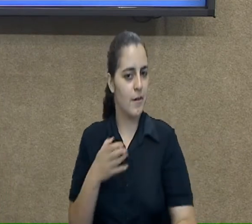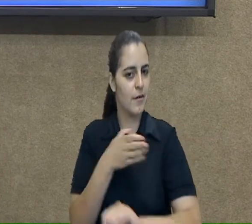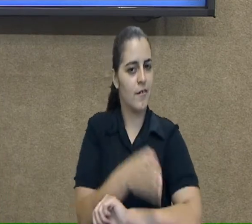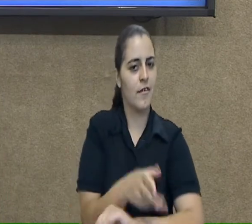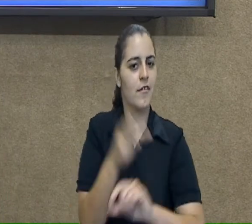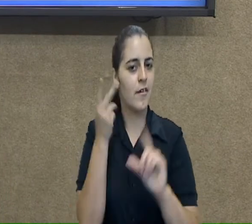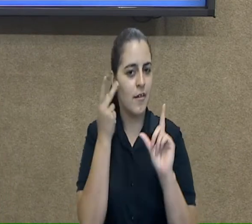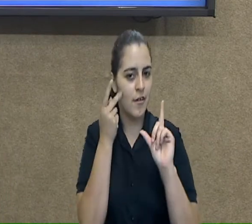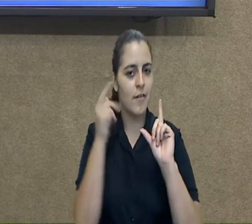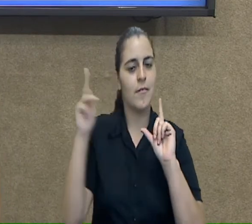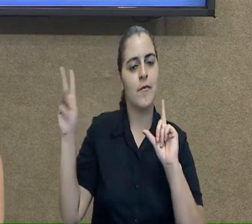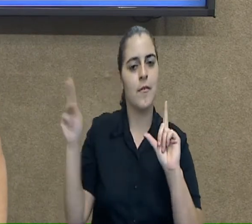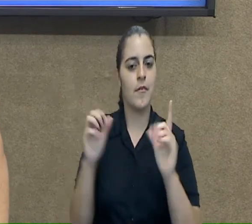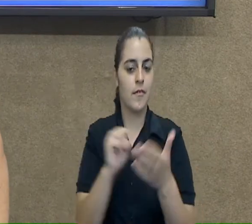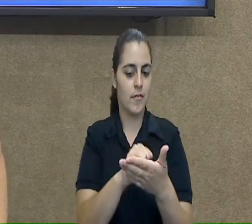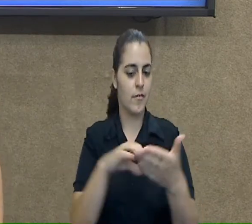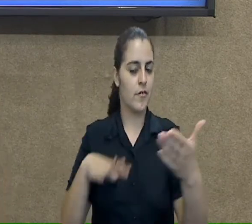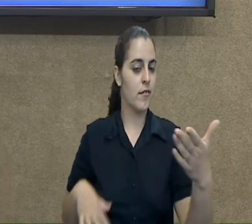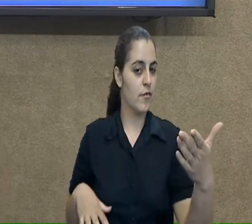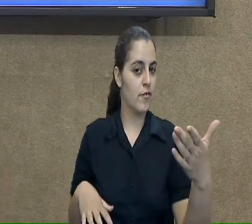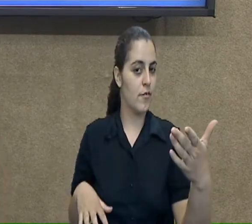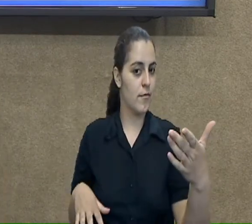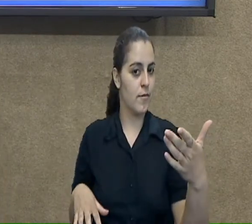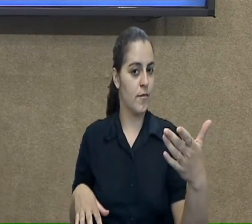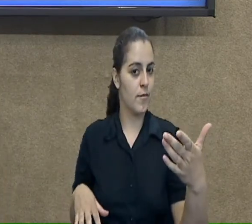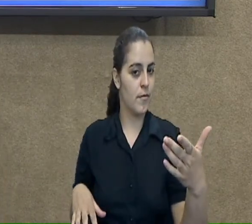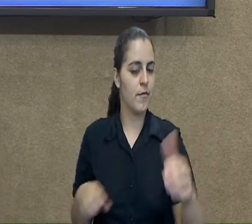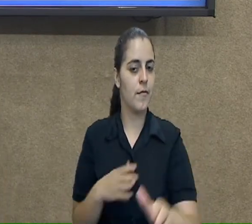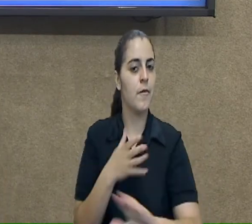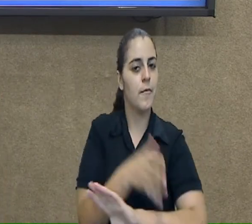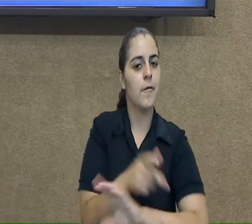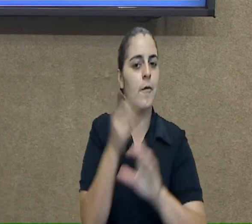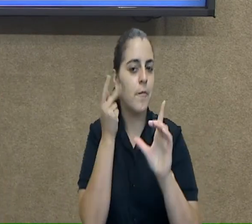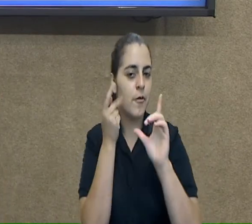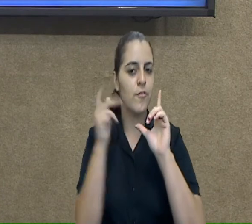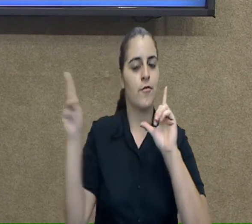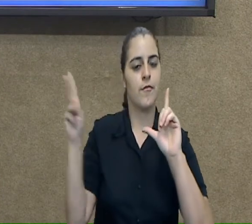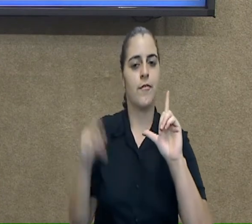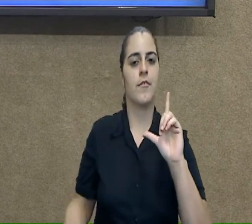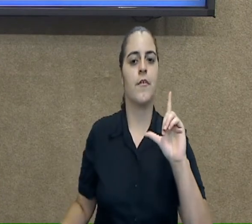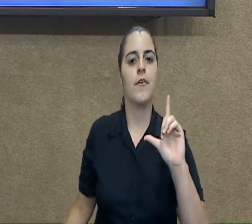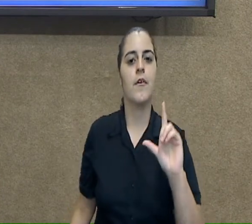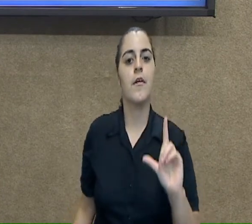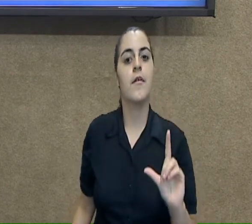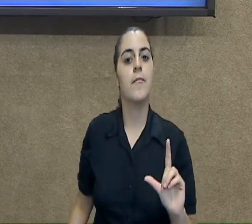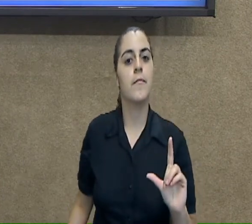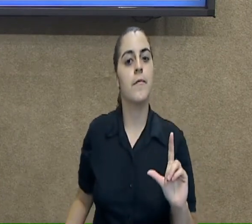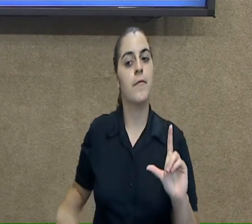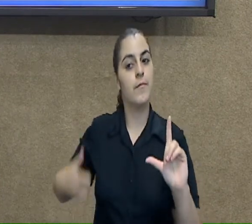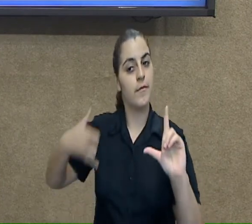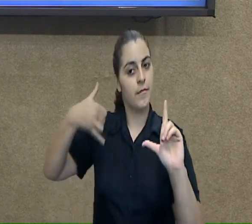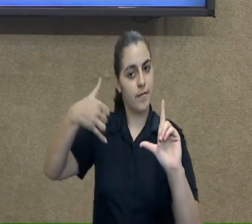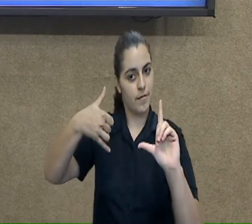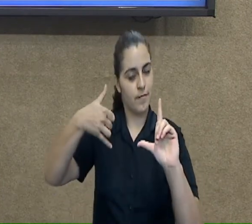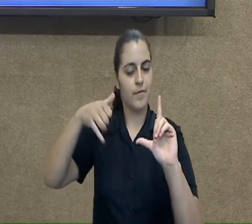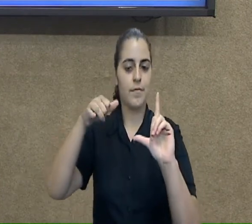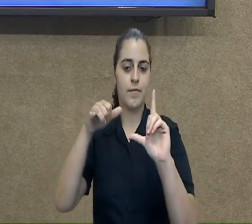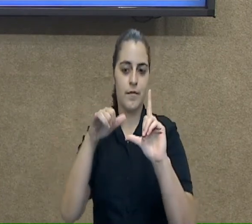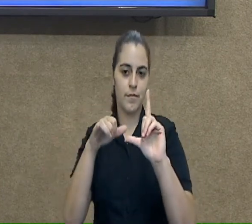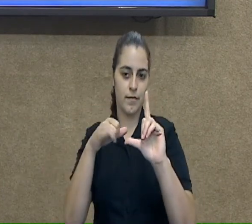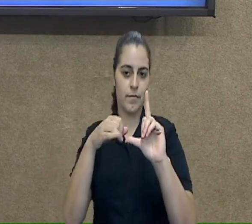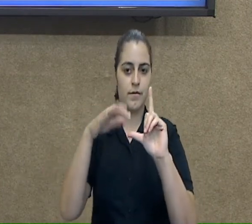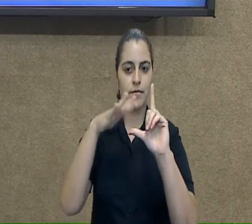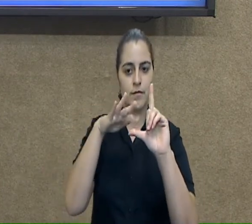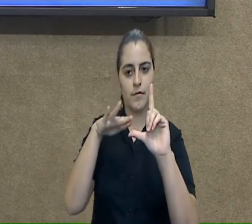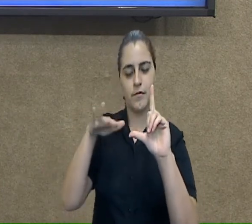acessar nossas atividades, na plataforma SMEDGV, aponte a câmera